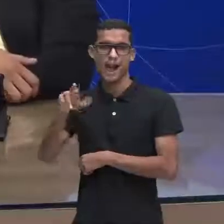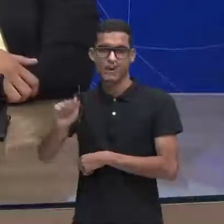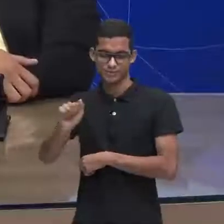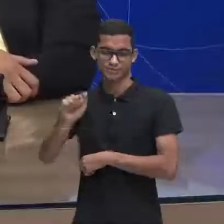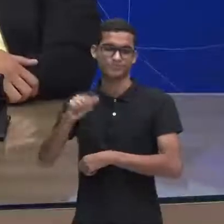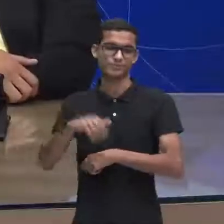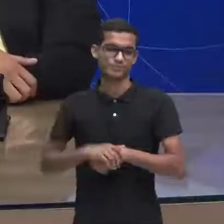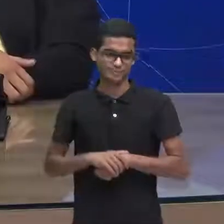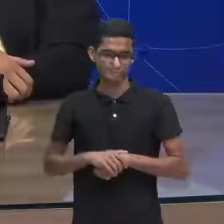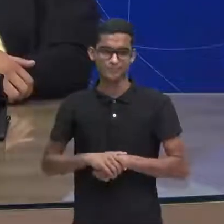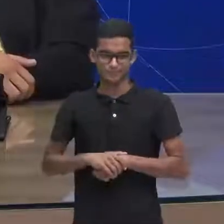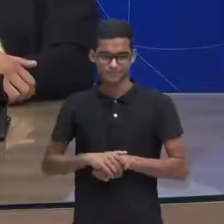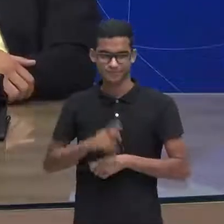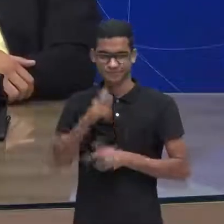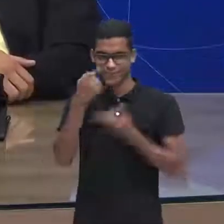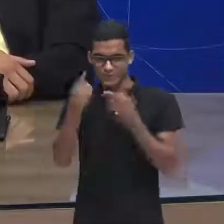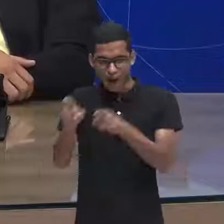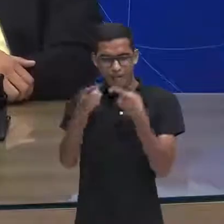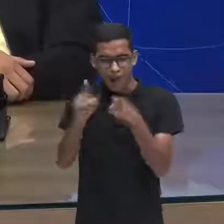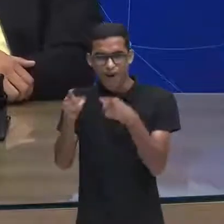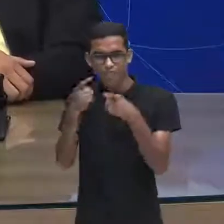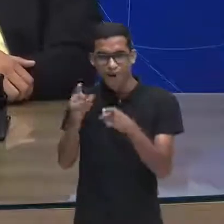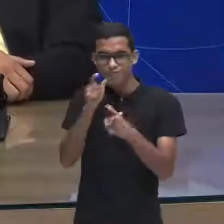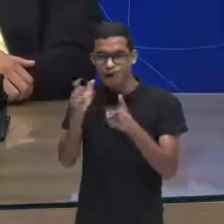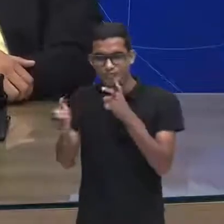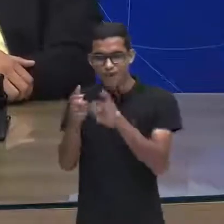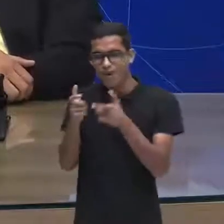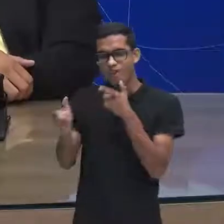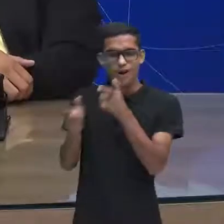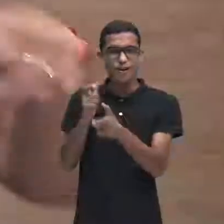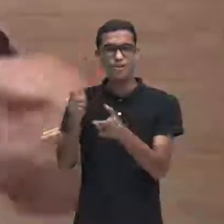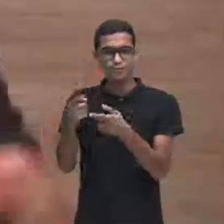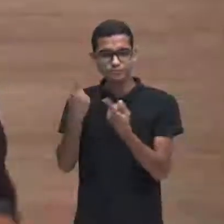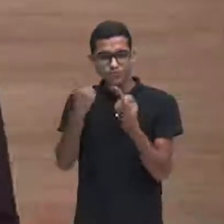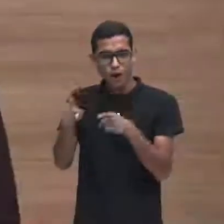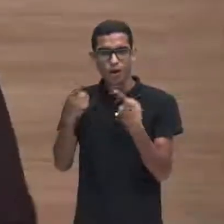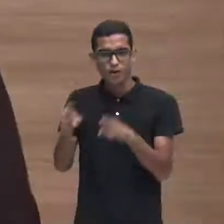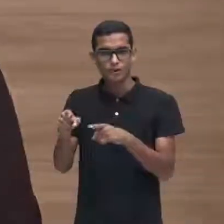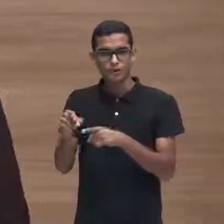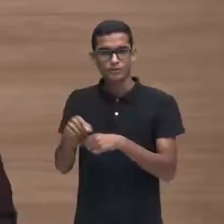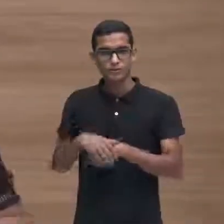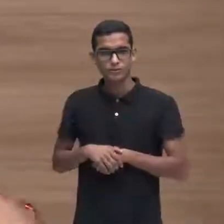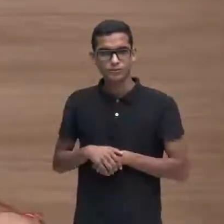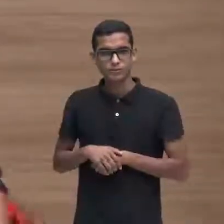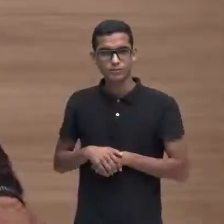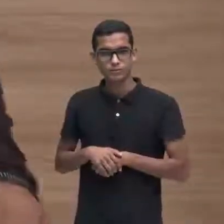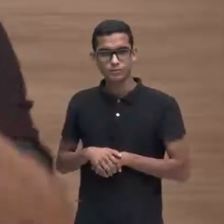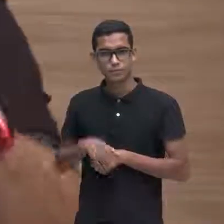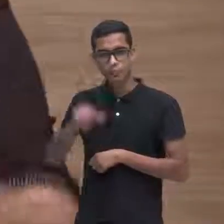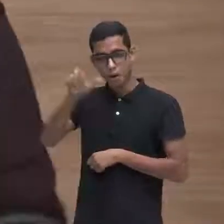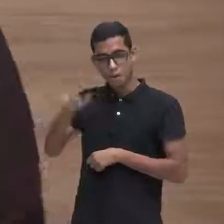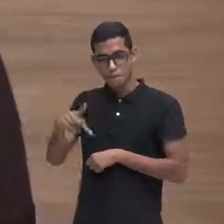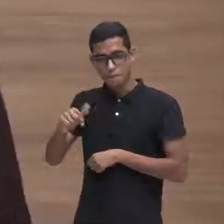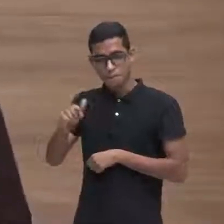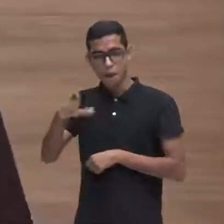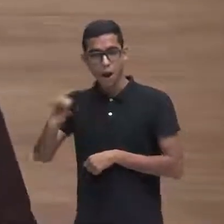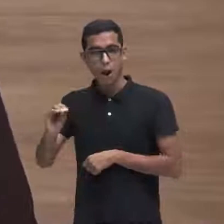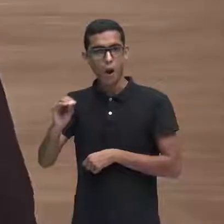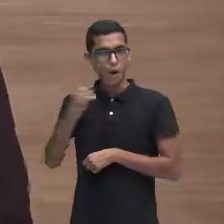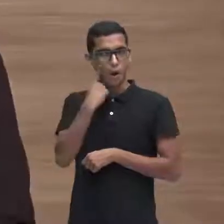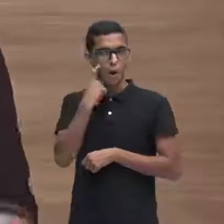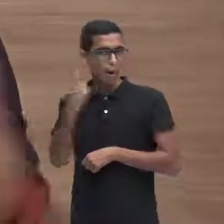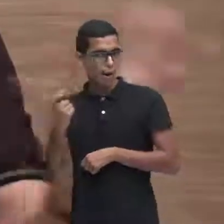do Paulo outros adolescentes são muito gentis os outros adolescentes são maravilhosos e Paulo se interessa pela primeira boca pela primeira criatura